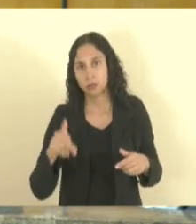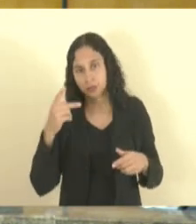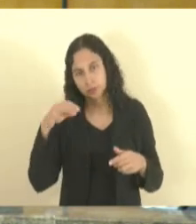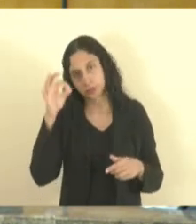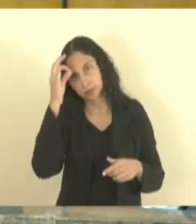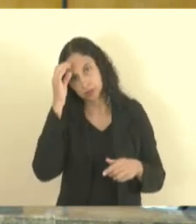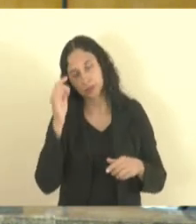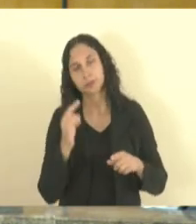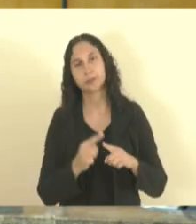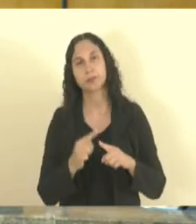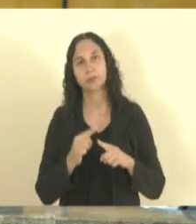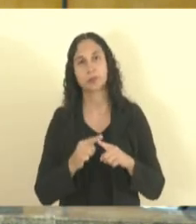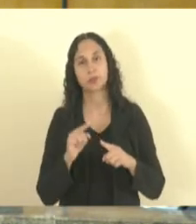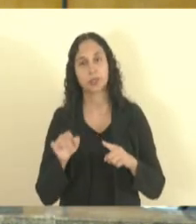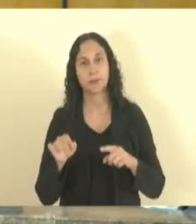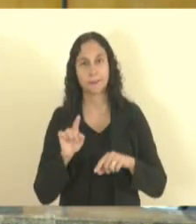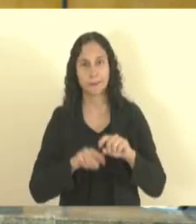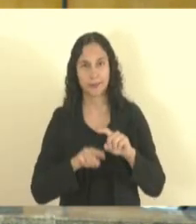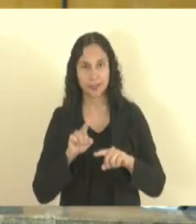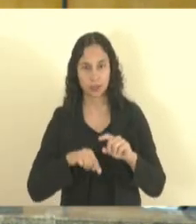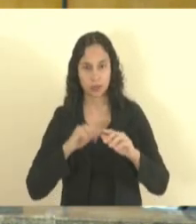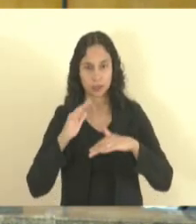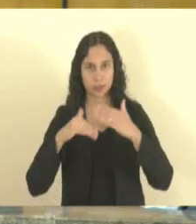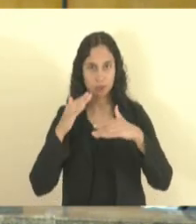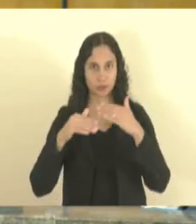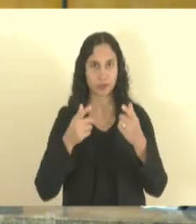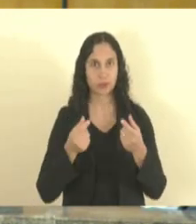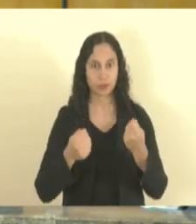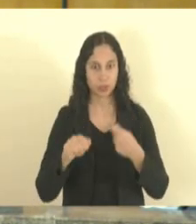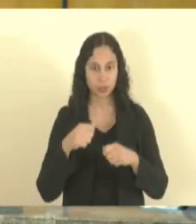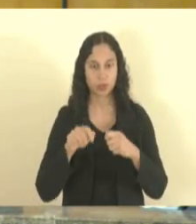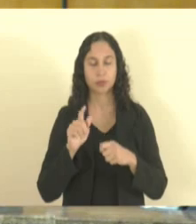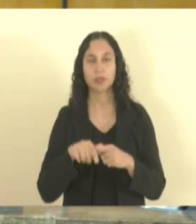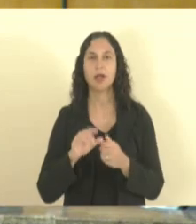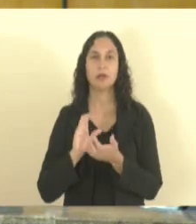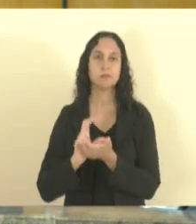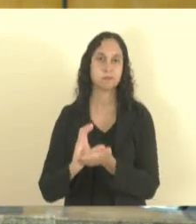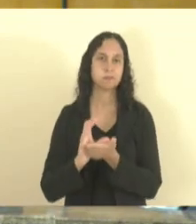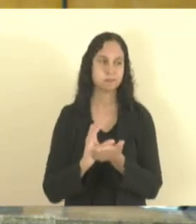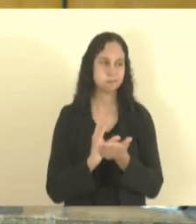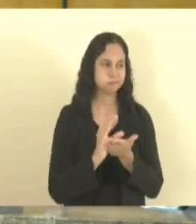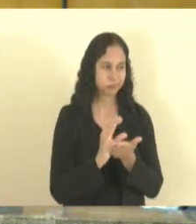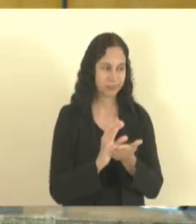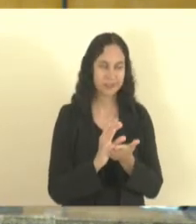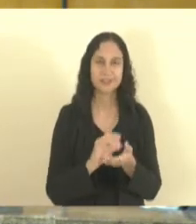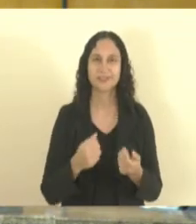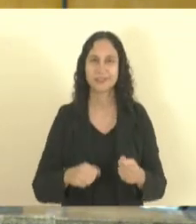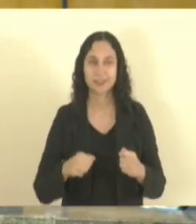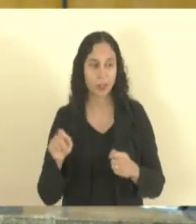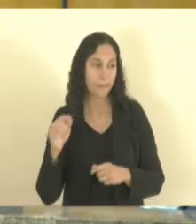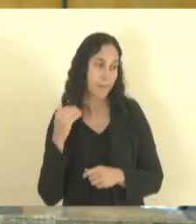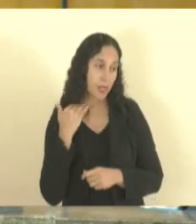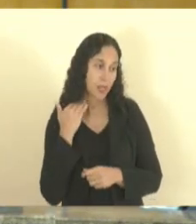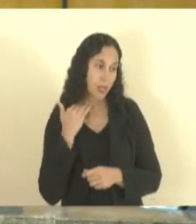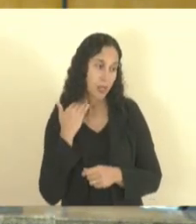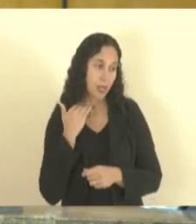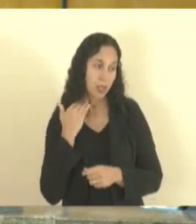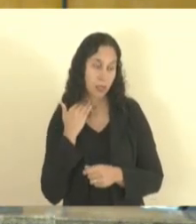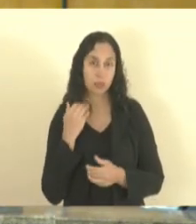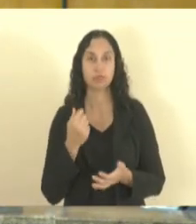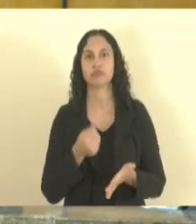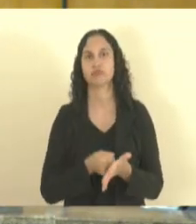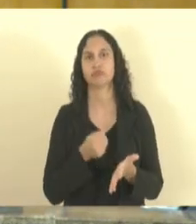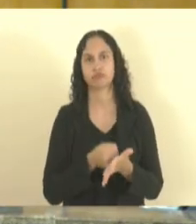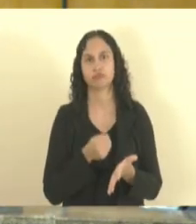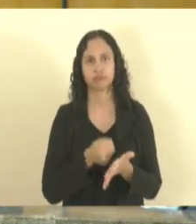dos elementos fundamentais para o desenvolvimento econômico de uma região é a existência de crédito de financiamento então o Banco do Nordeste cumpre uma